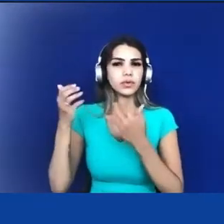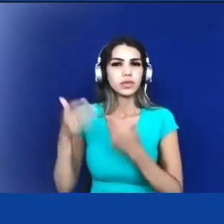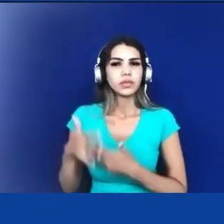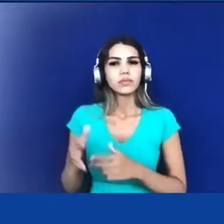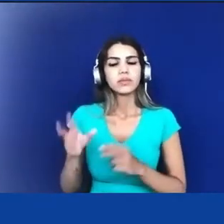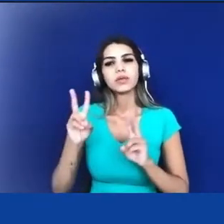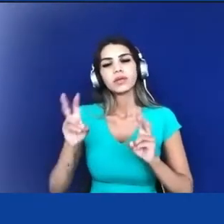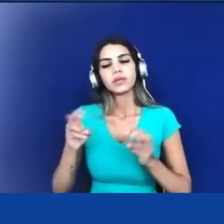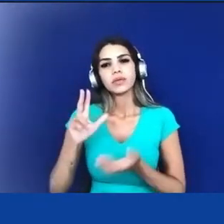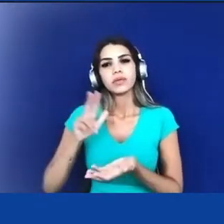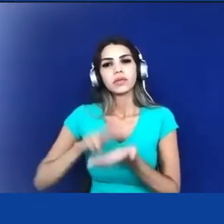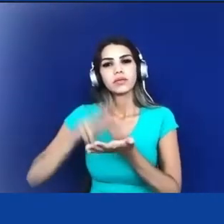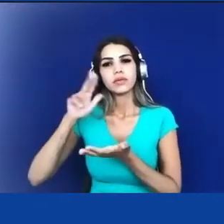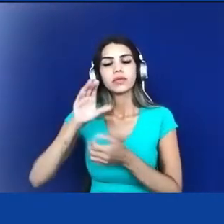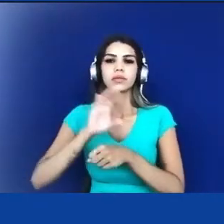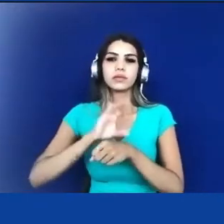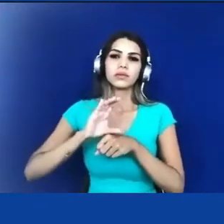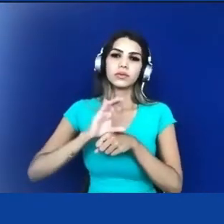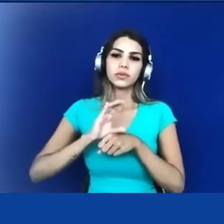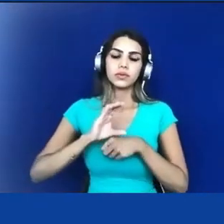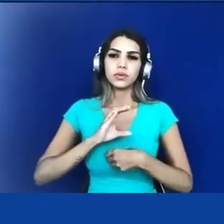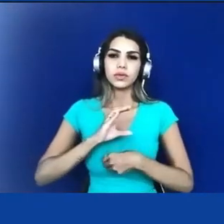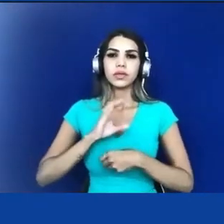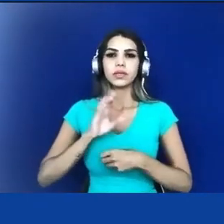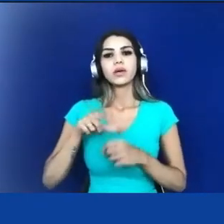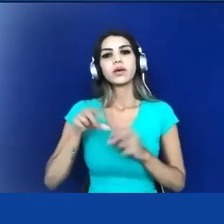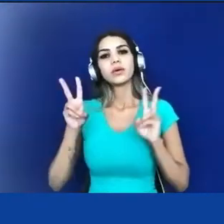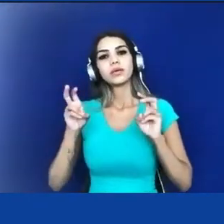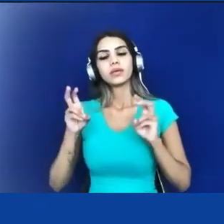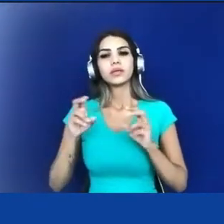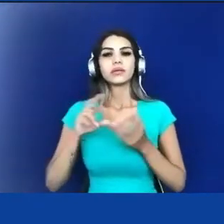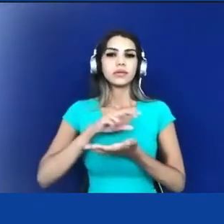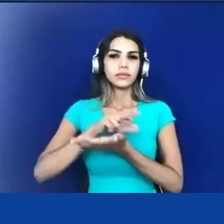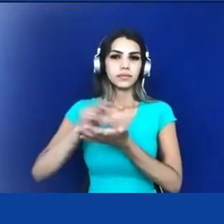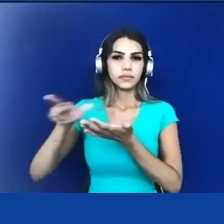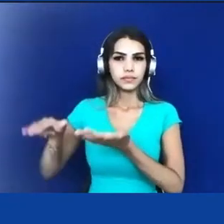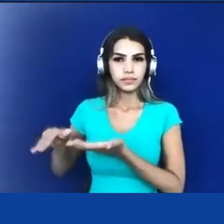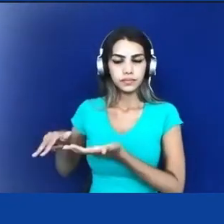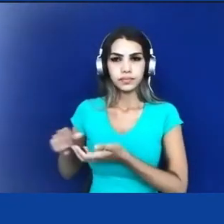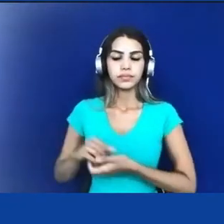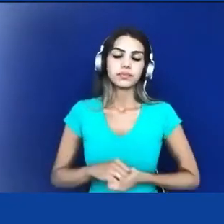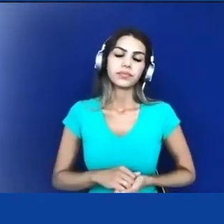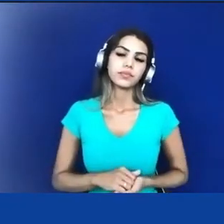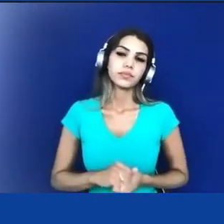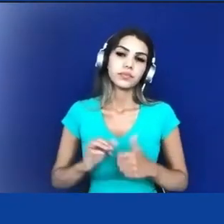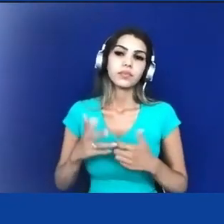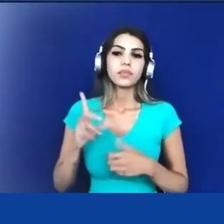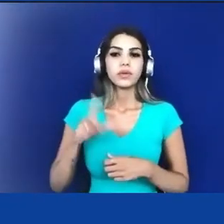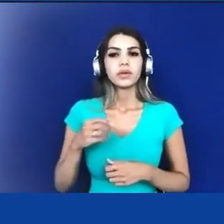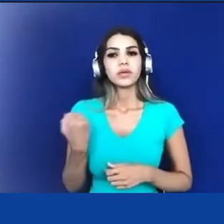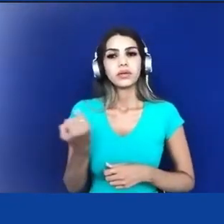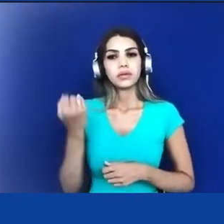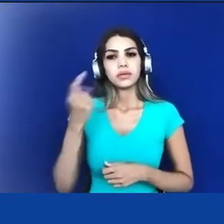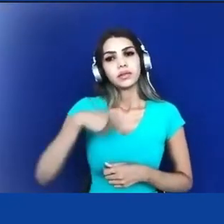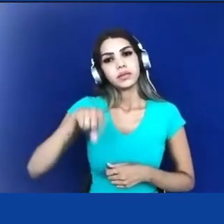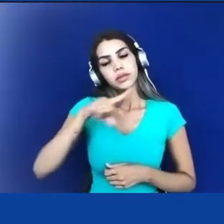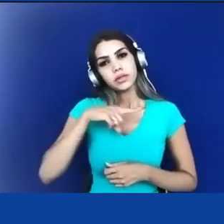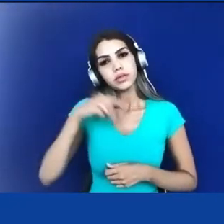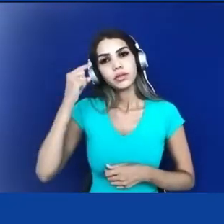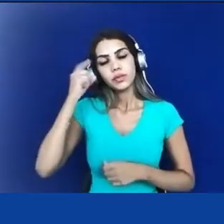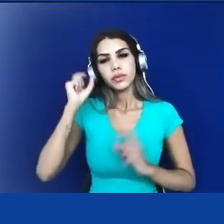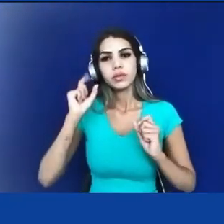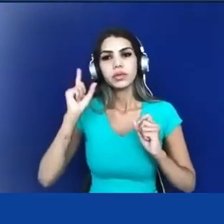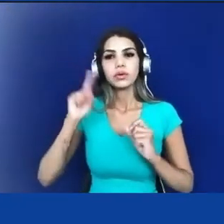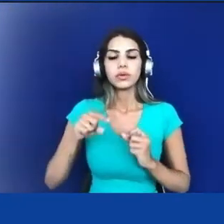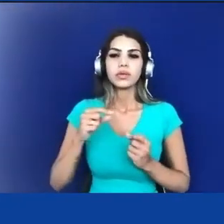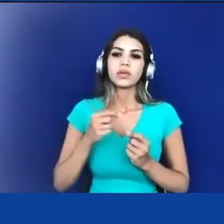constitucional a respeito das diferenças né então é importante que a gente registre que logo no primeiro artigo